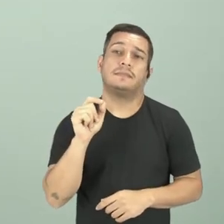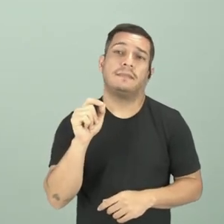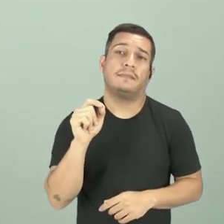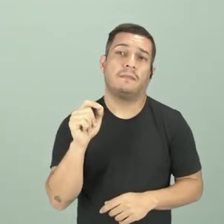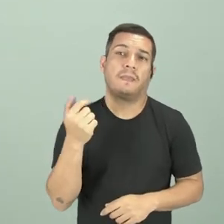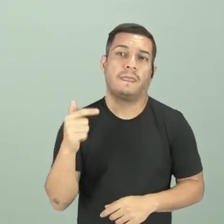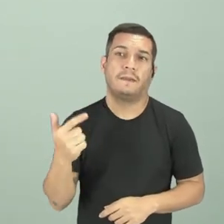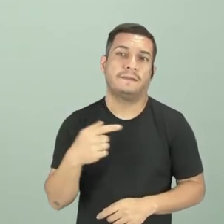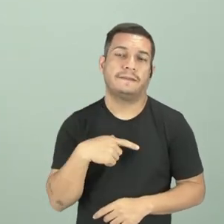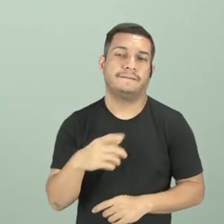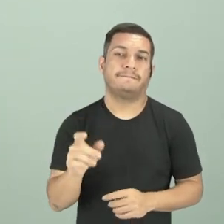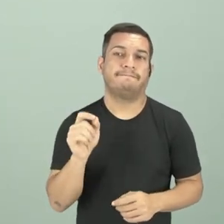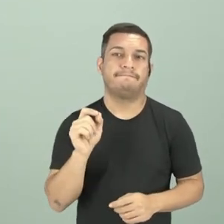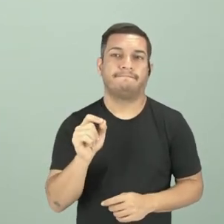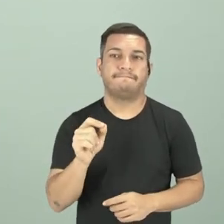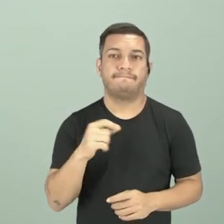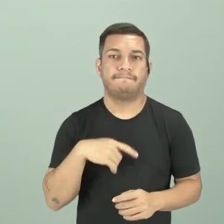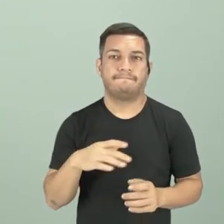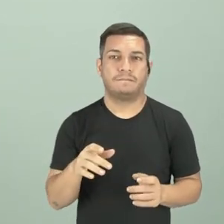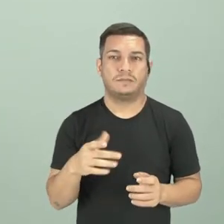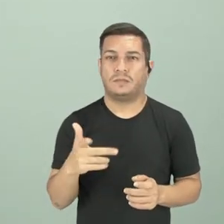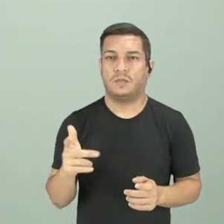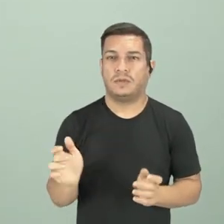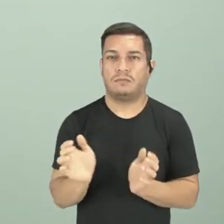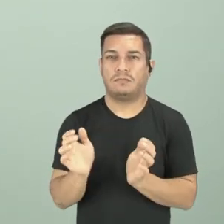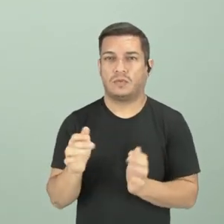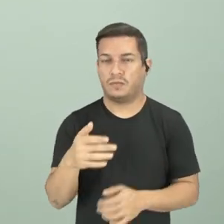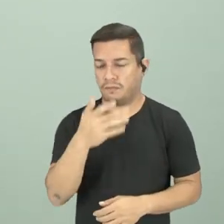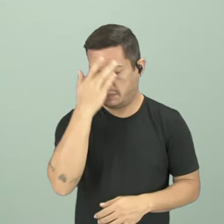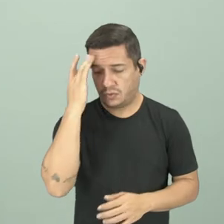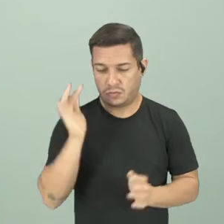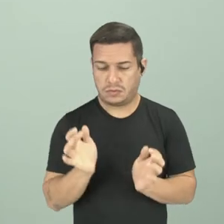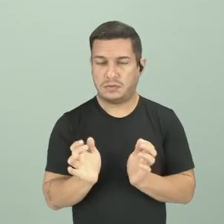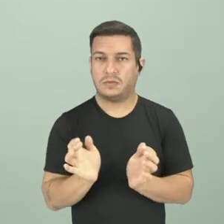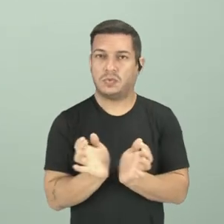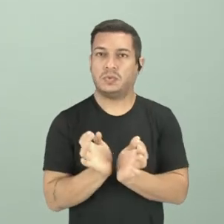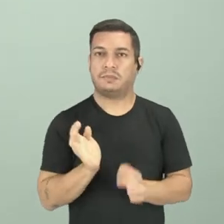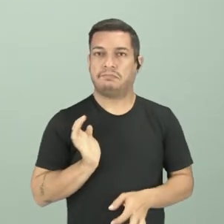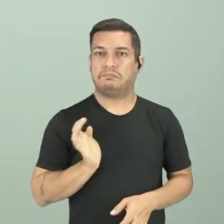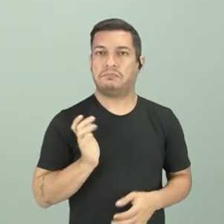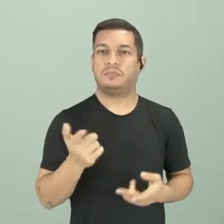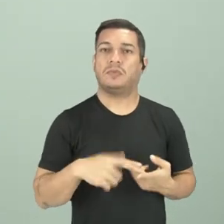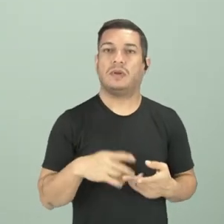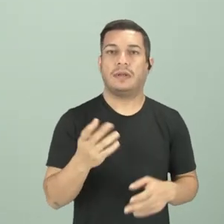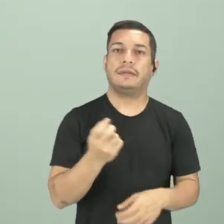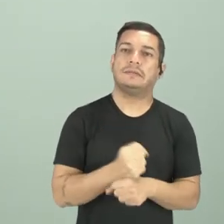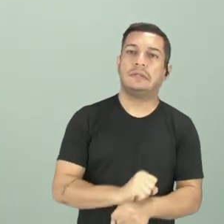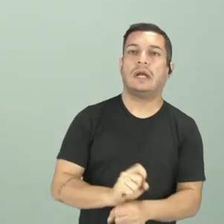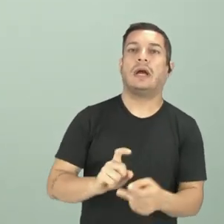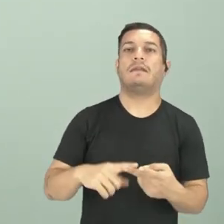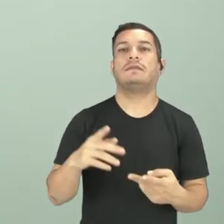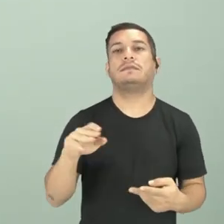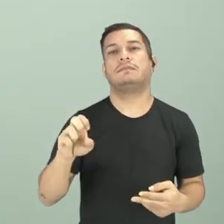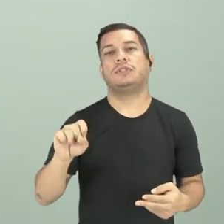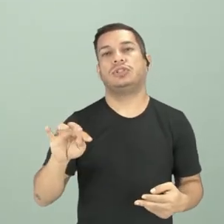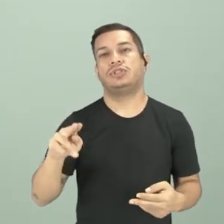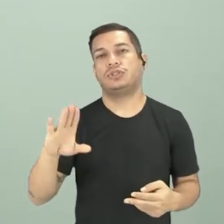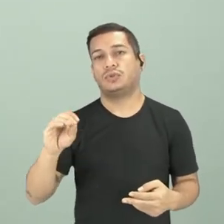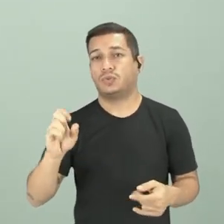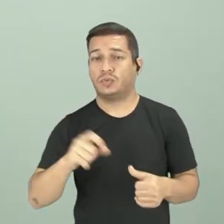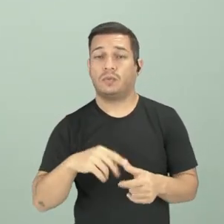estavam no meio aí da elite? Aqueles, os escravos, os mestiços, o